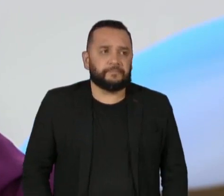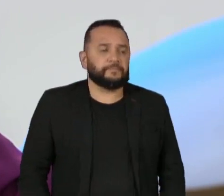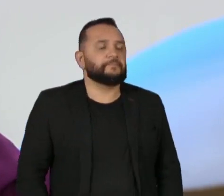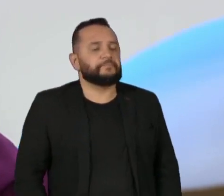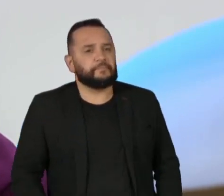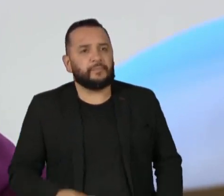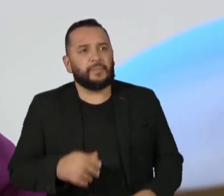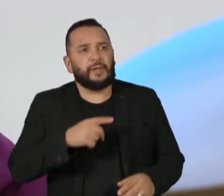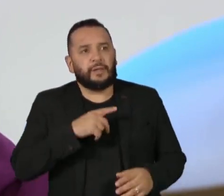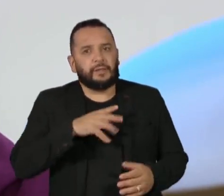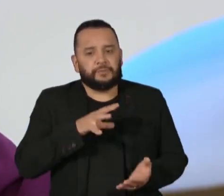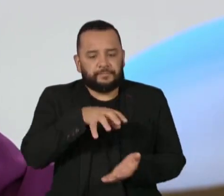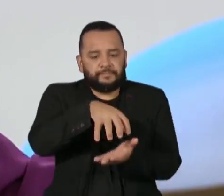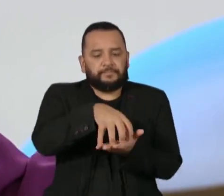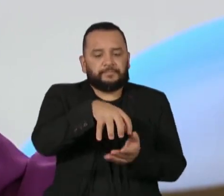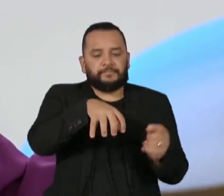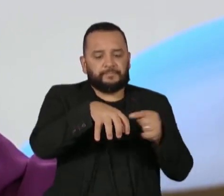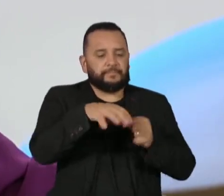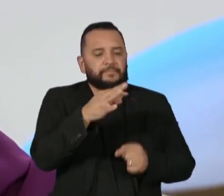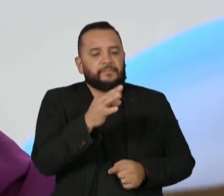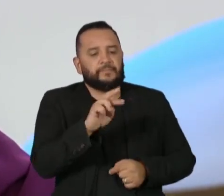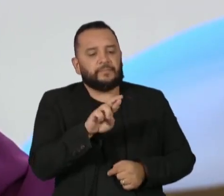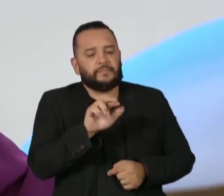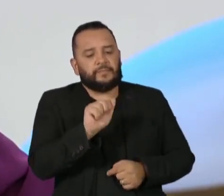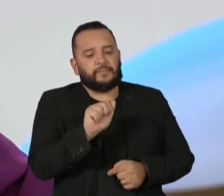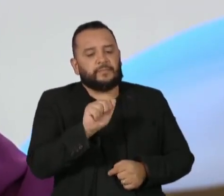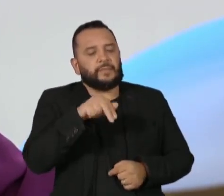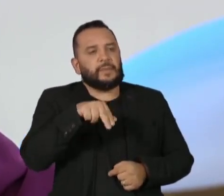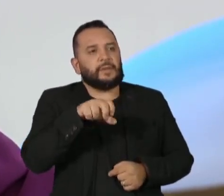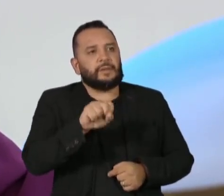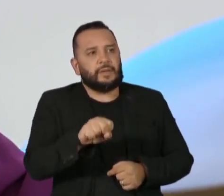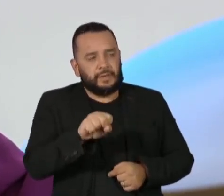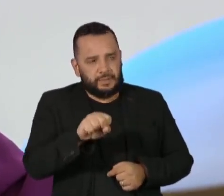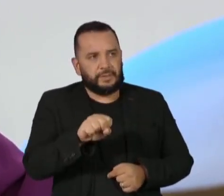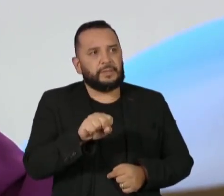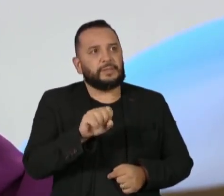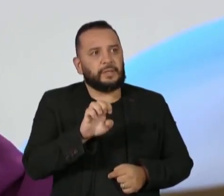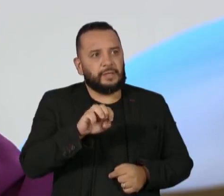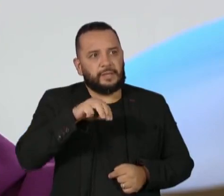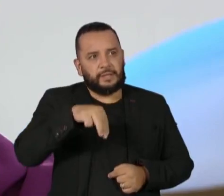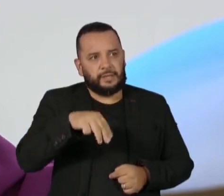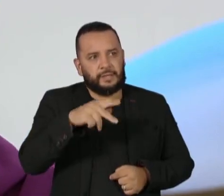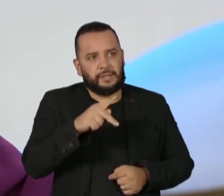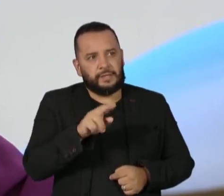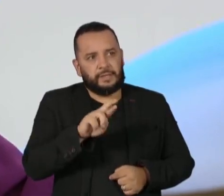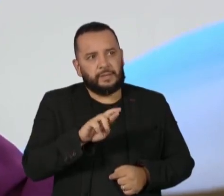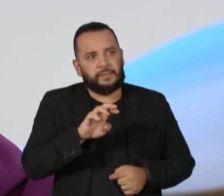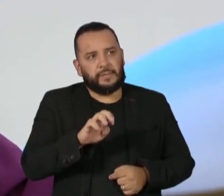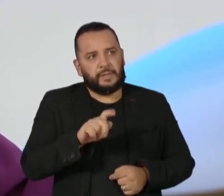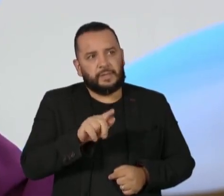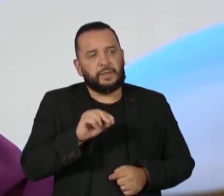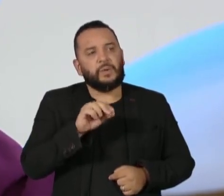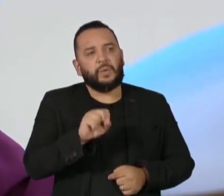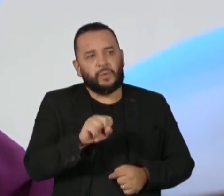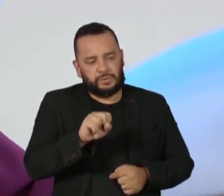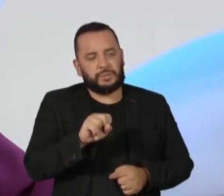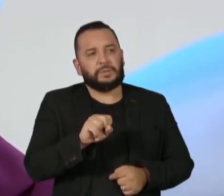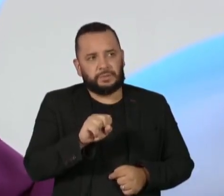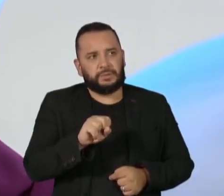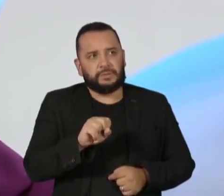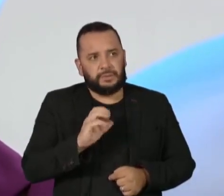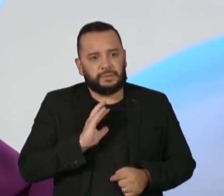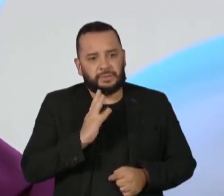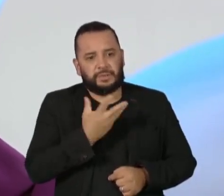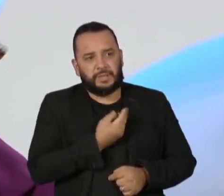Transempregos foi criada, ou transempregos, enfim, transempregos foi criada já há algum tempo. A